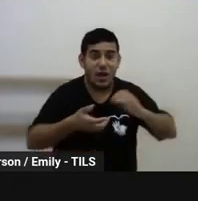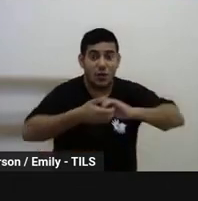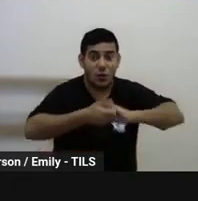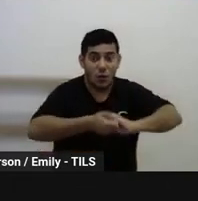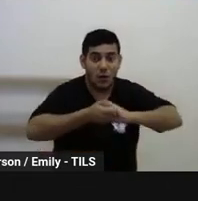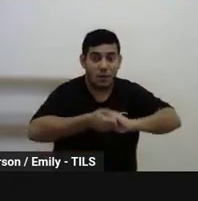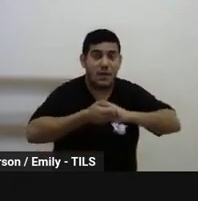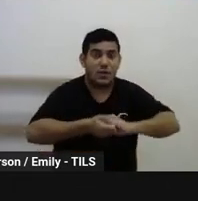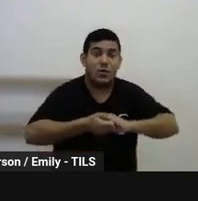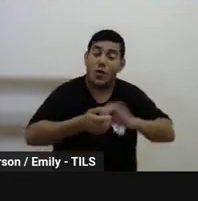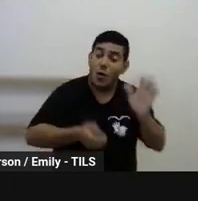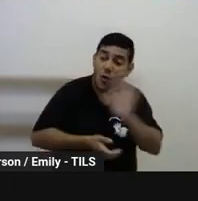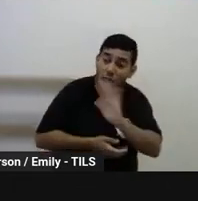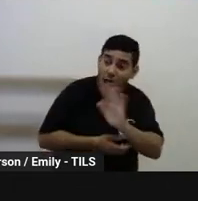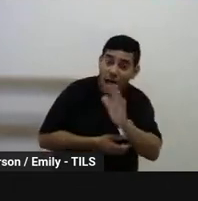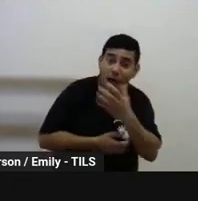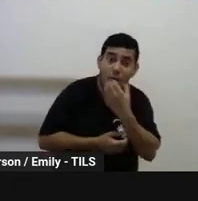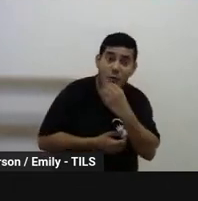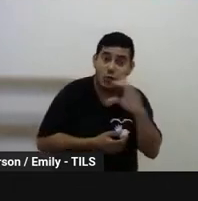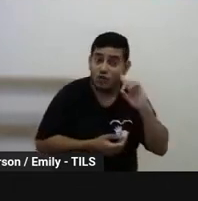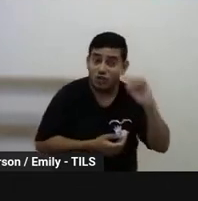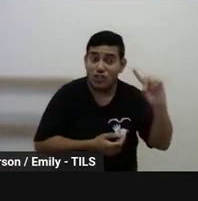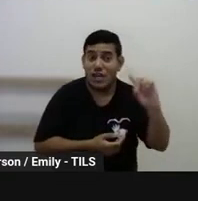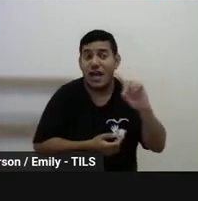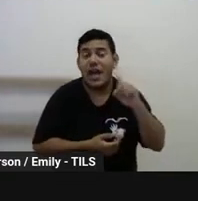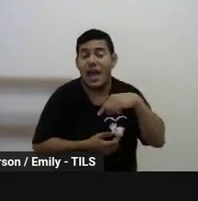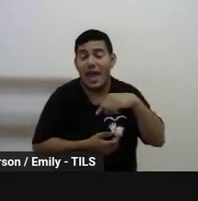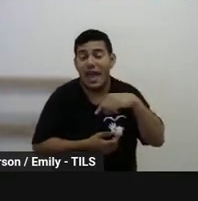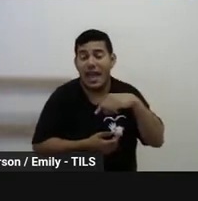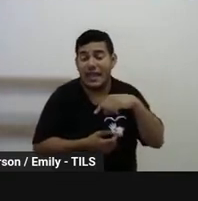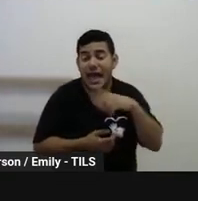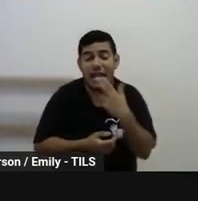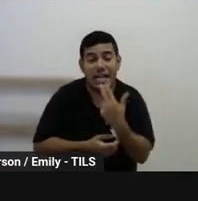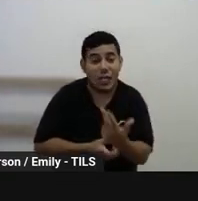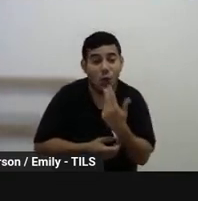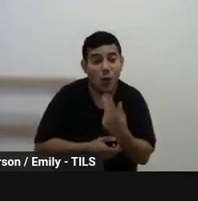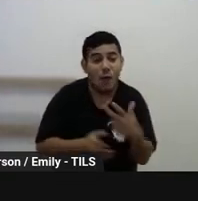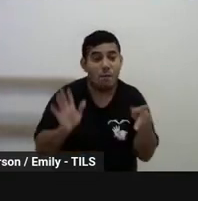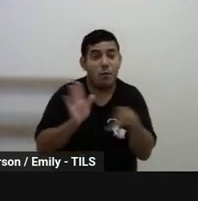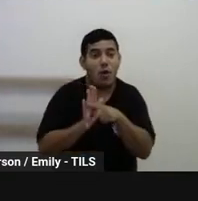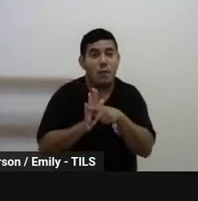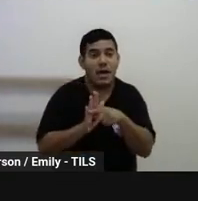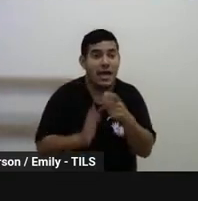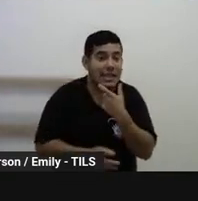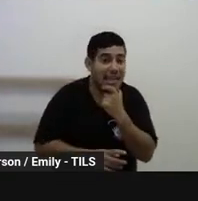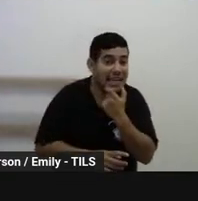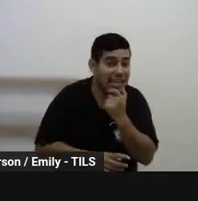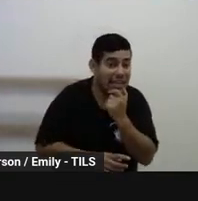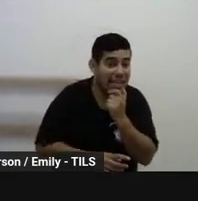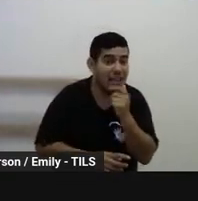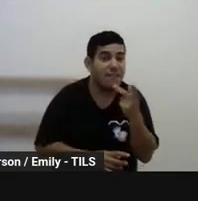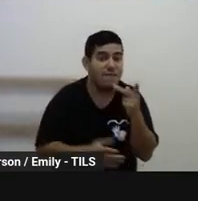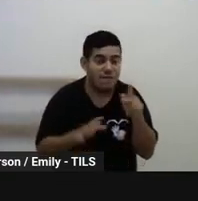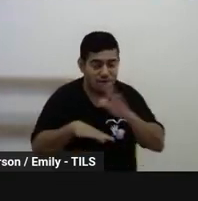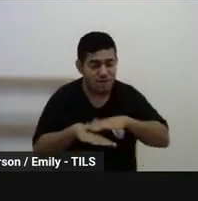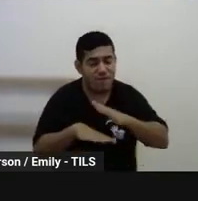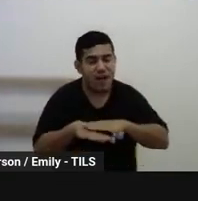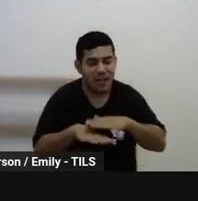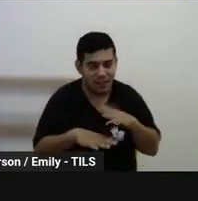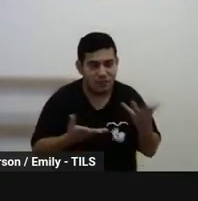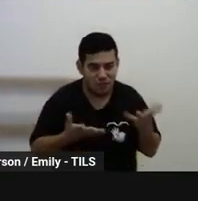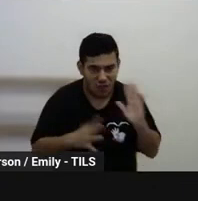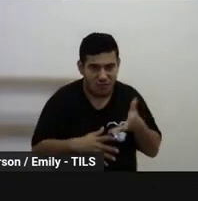idioma dos estudantes. Essa é mais uma ideia que nós, professores de inglês, fazemos muito nas nossas aulas, então a gente, geralmente,